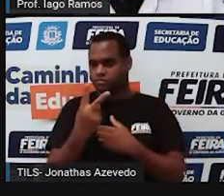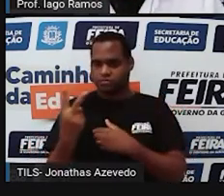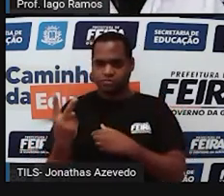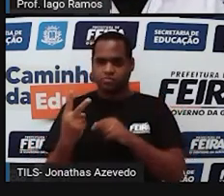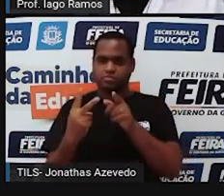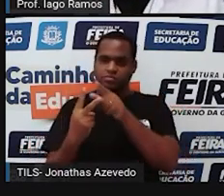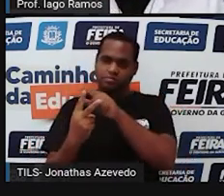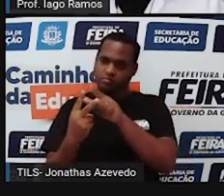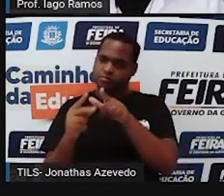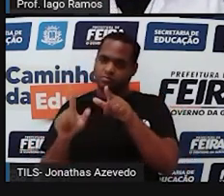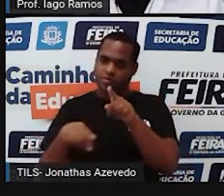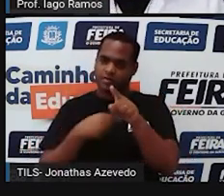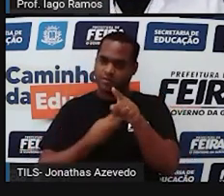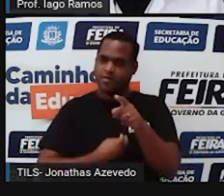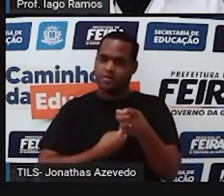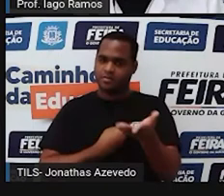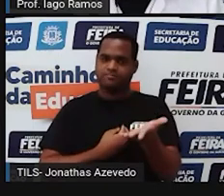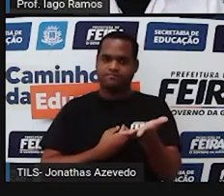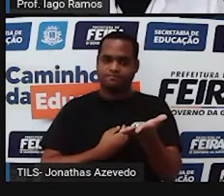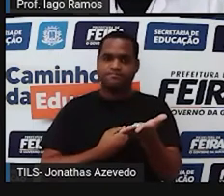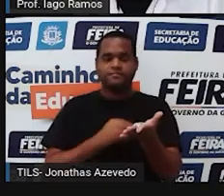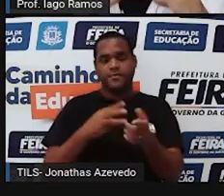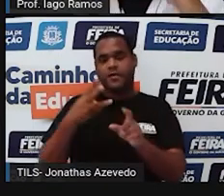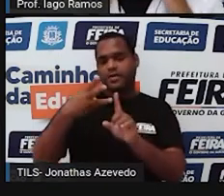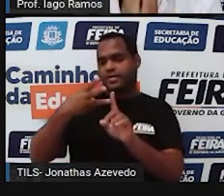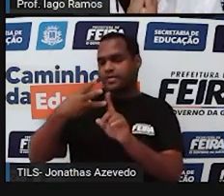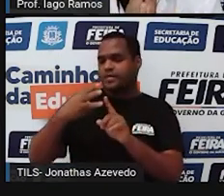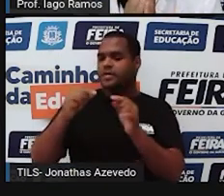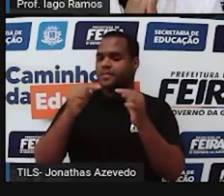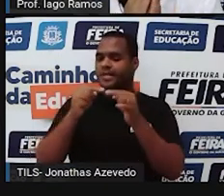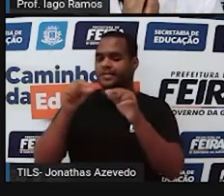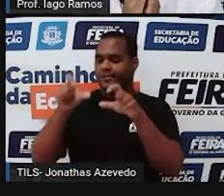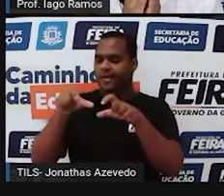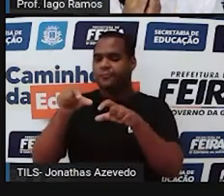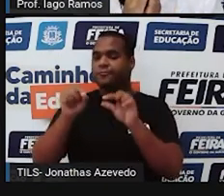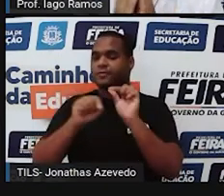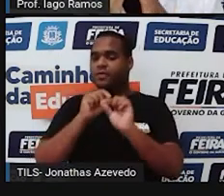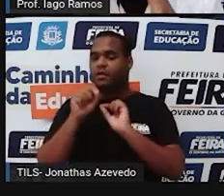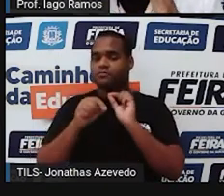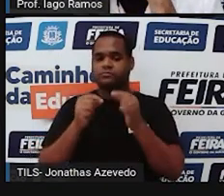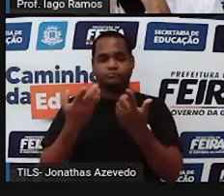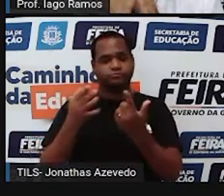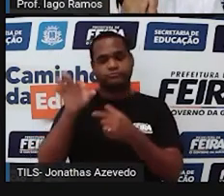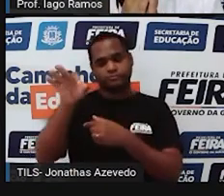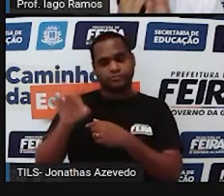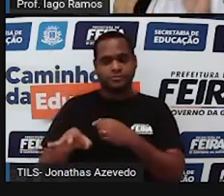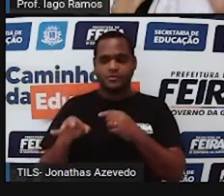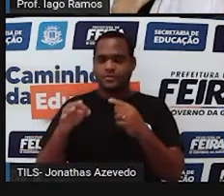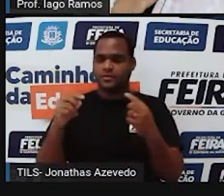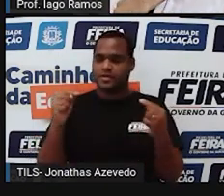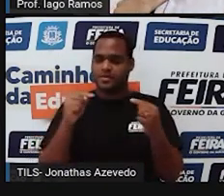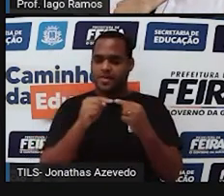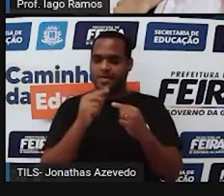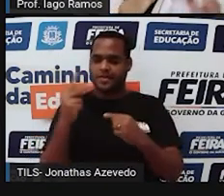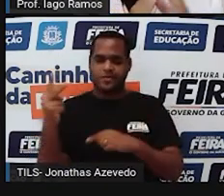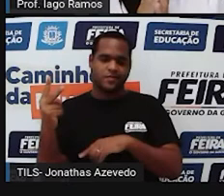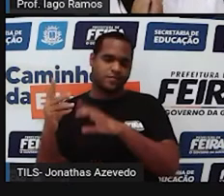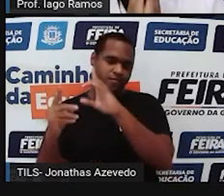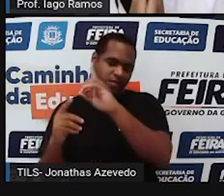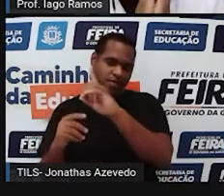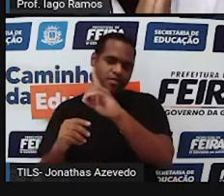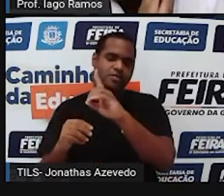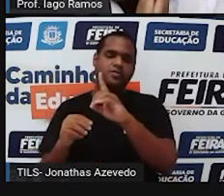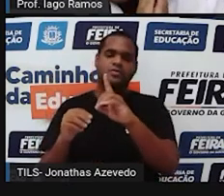que já estavam instaladas então a terceira corda tem que ficar em algum lugar que a distância dela até a corda da direita